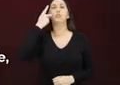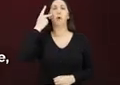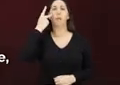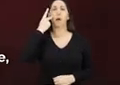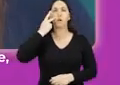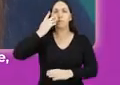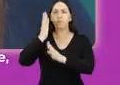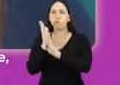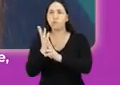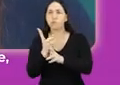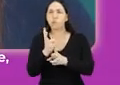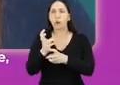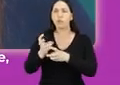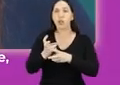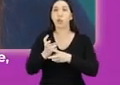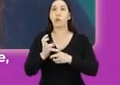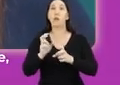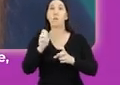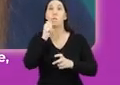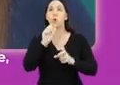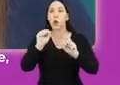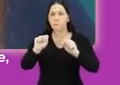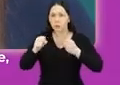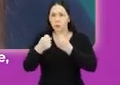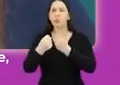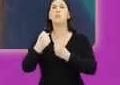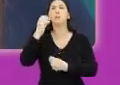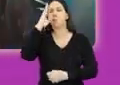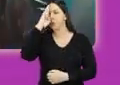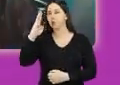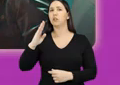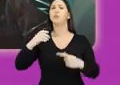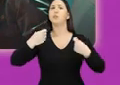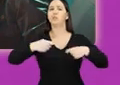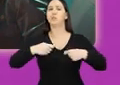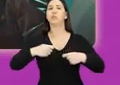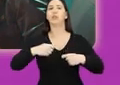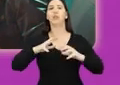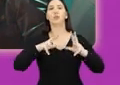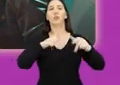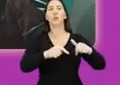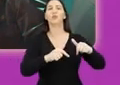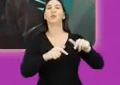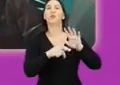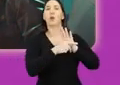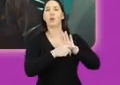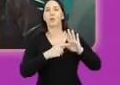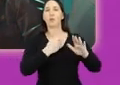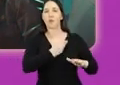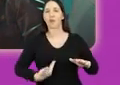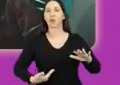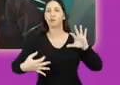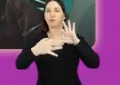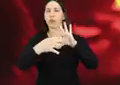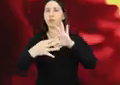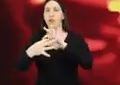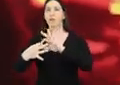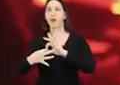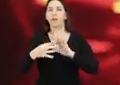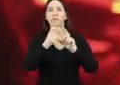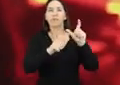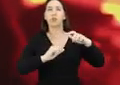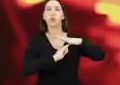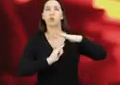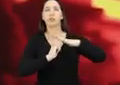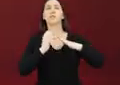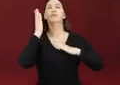percebe e indica que a proteção da mulher é prioridade, todas as instituições que fazem parte do governo também passam a enxergar